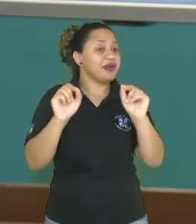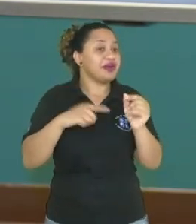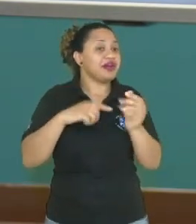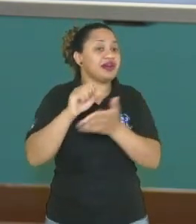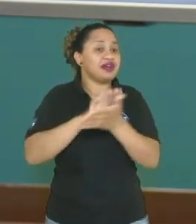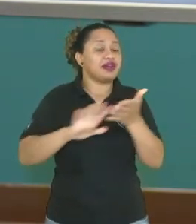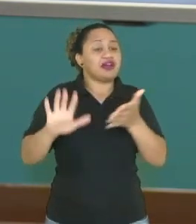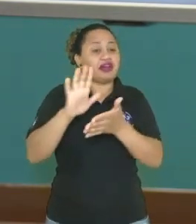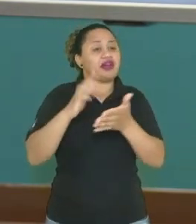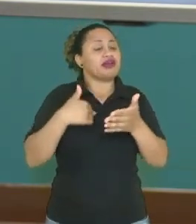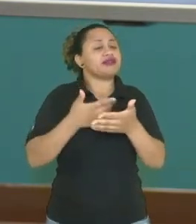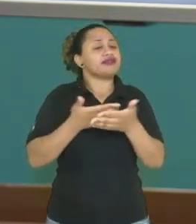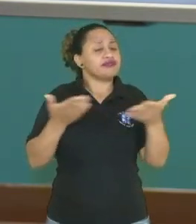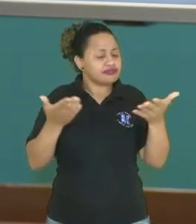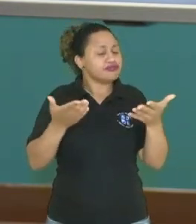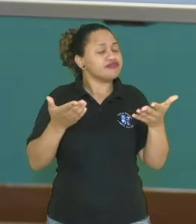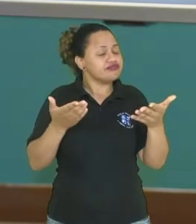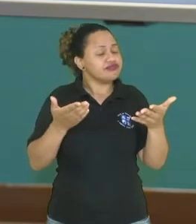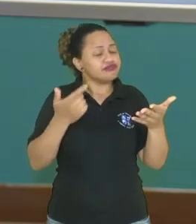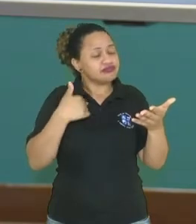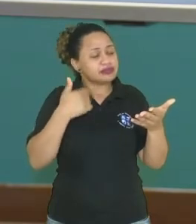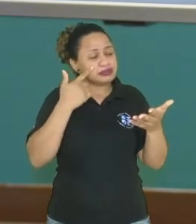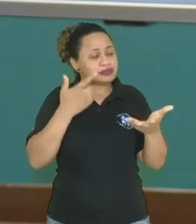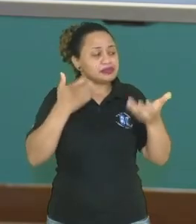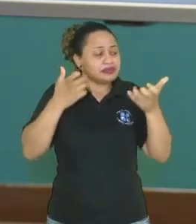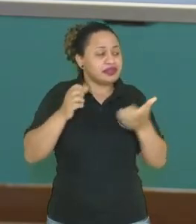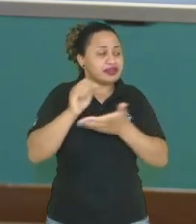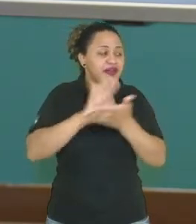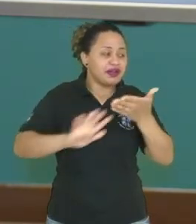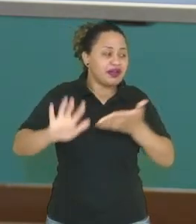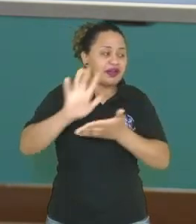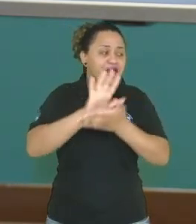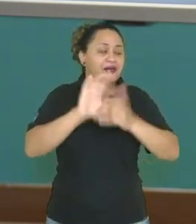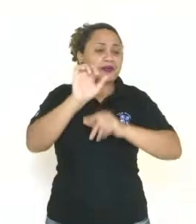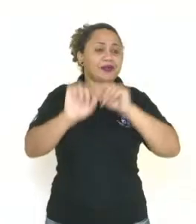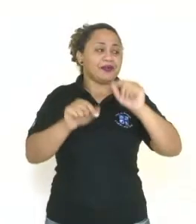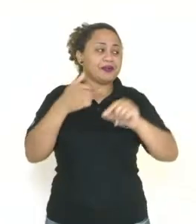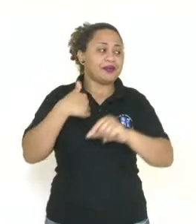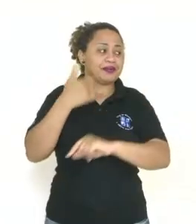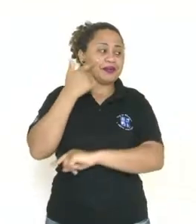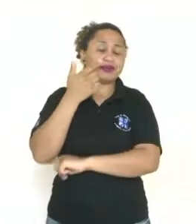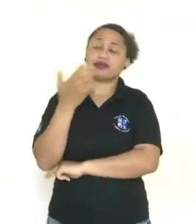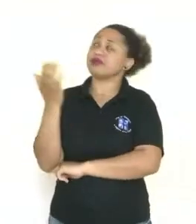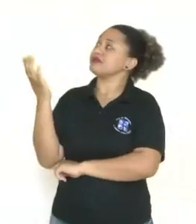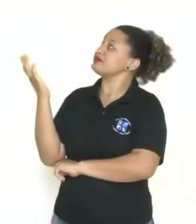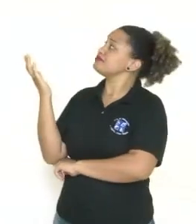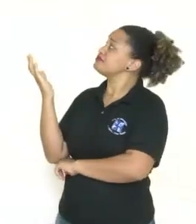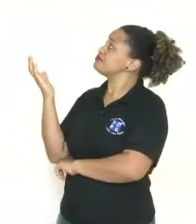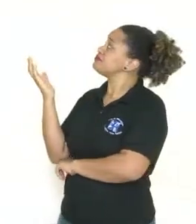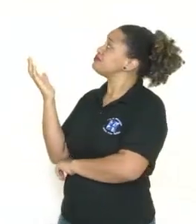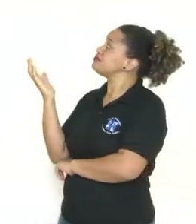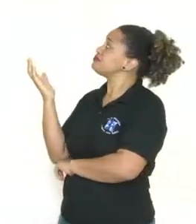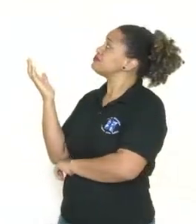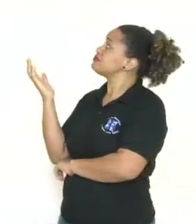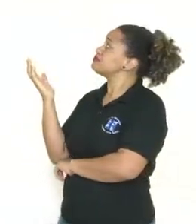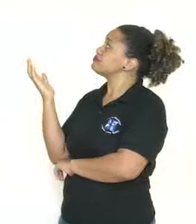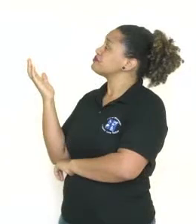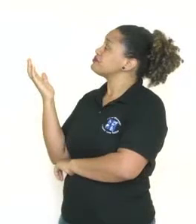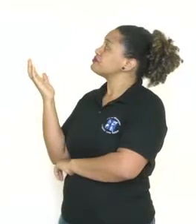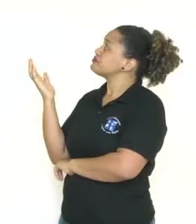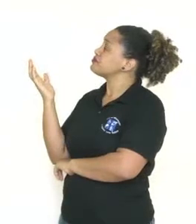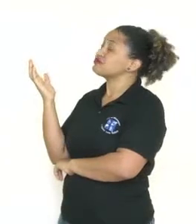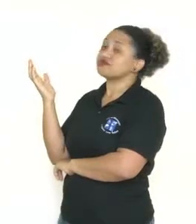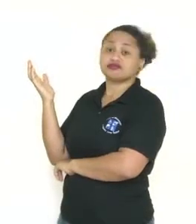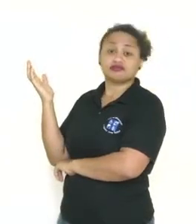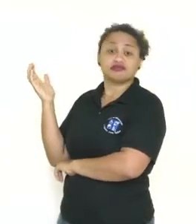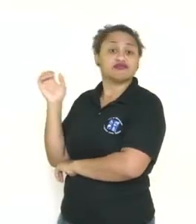imagem aqui que eu convido você a observar essa imagem aqui comigo. E eu quero já chamar a sua atenção.